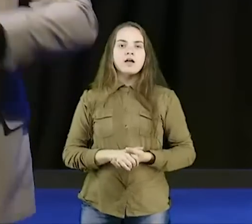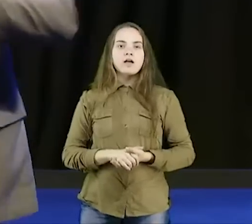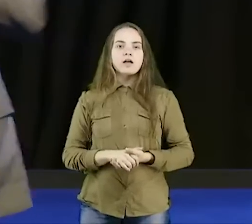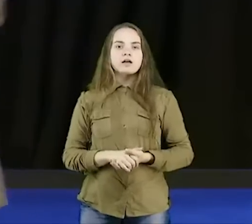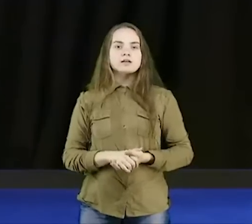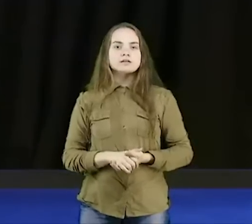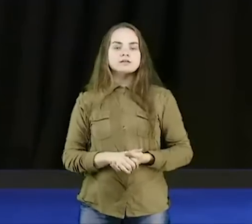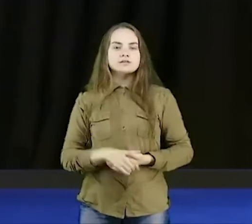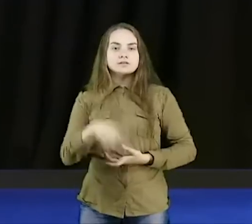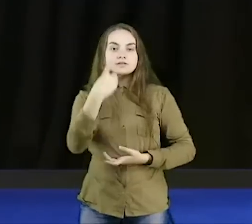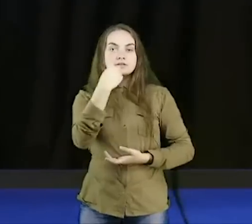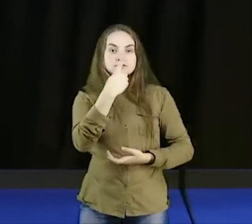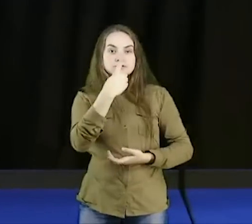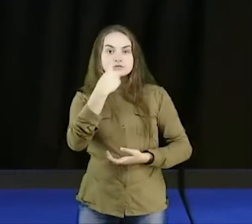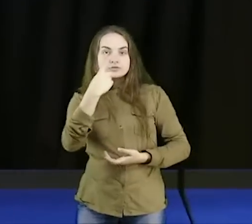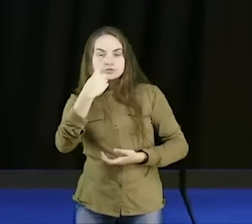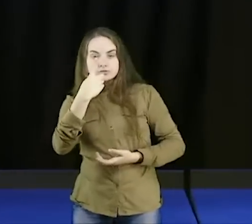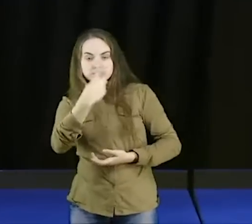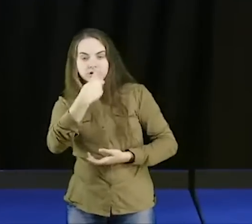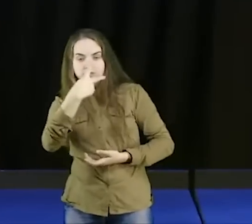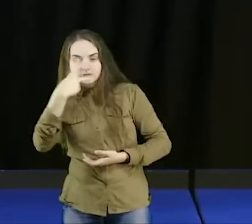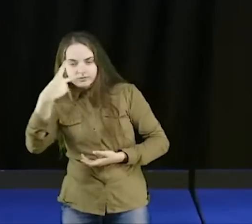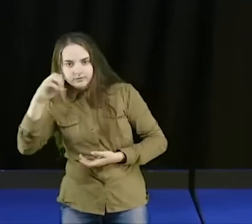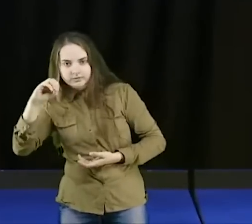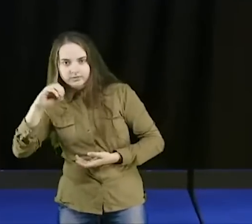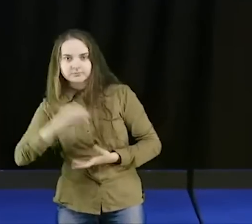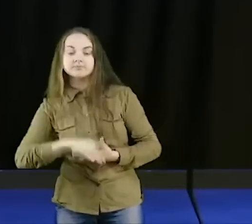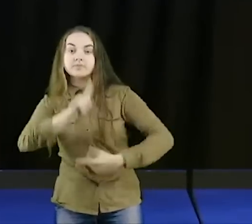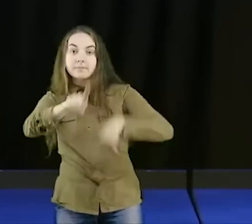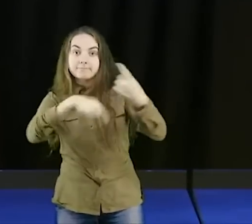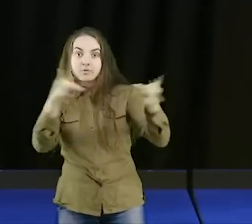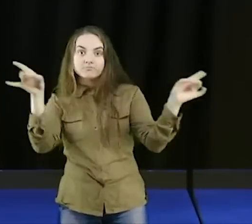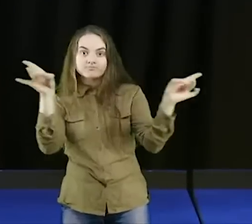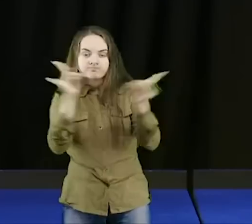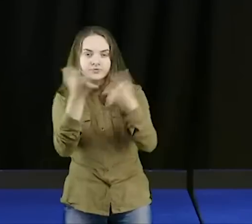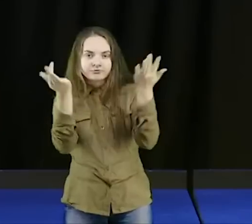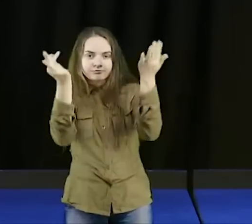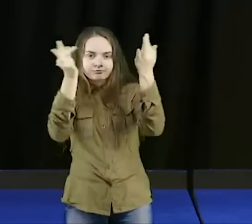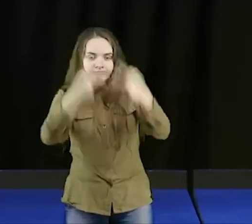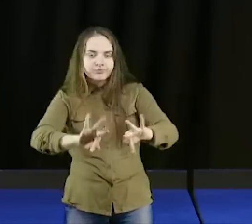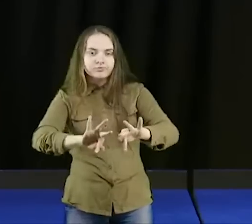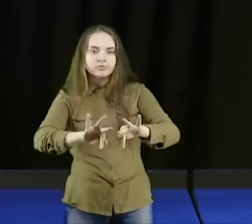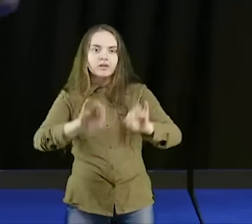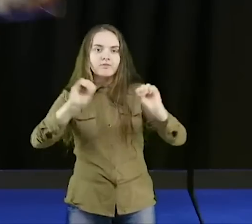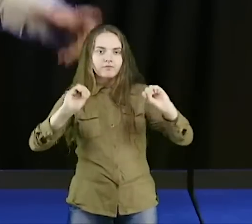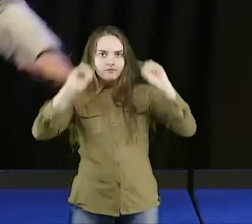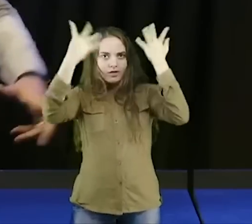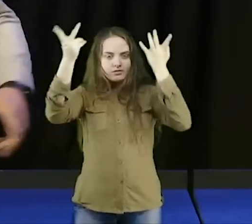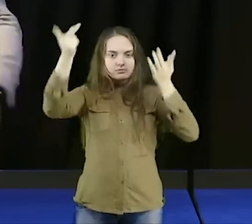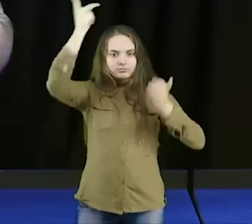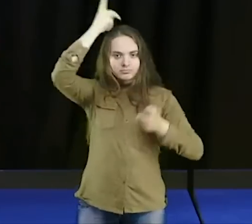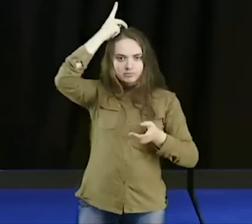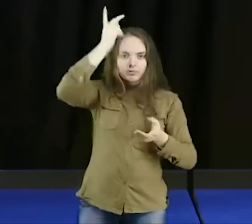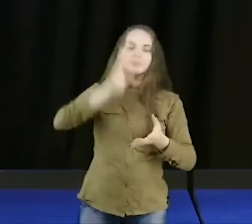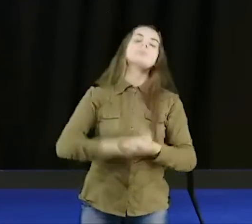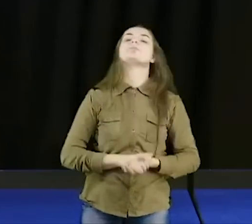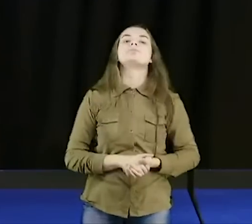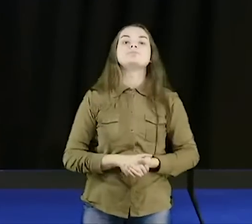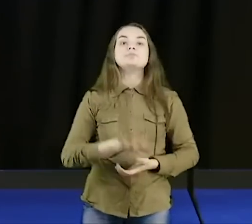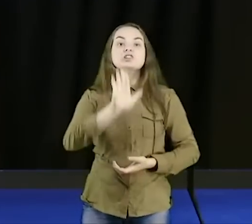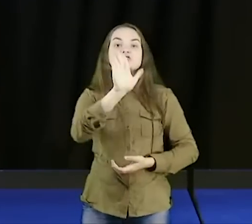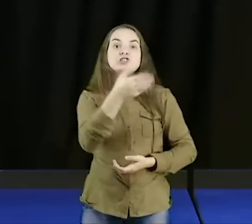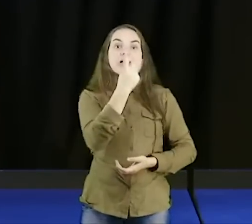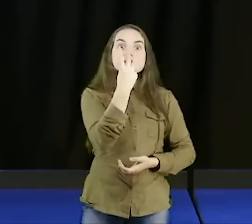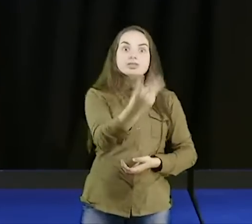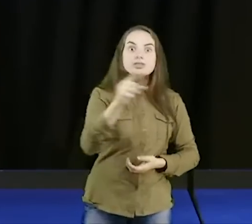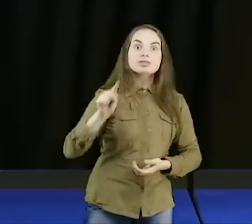e quando termina a festa do Pentecoste, que o Espírito Santo vem, eles saem do Cenáculo, aí já são